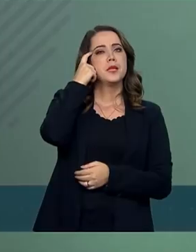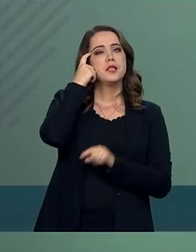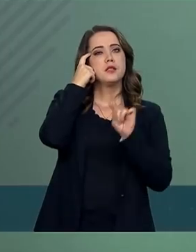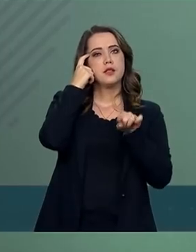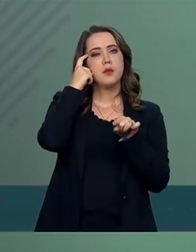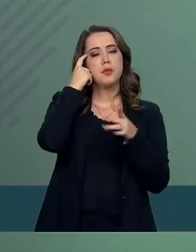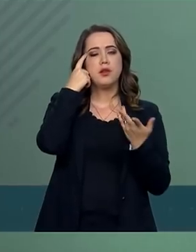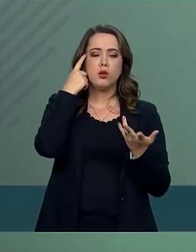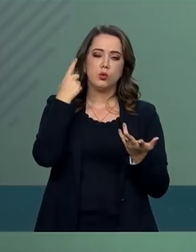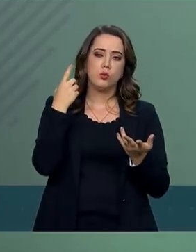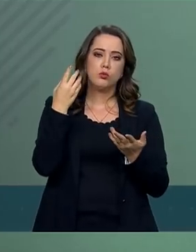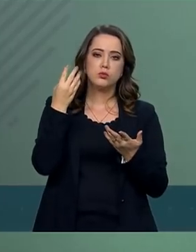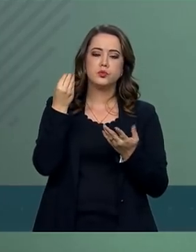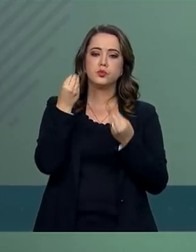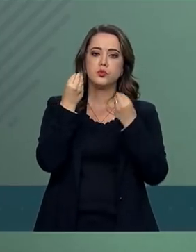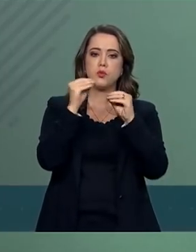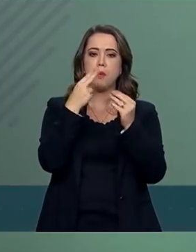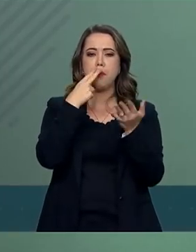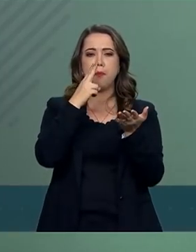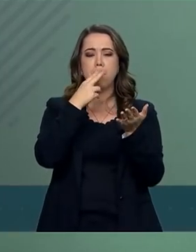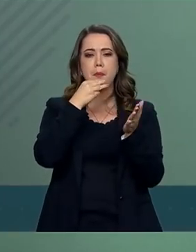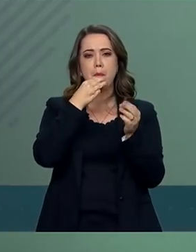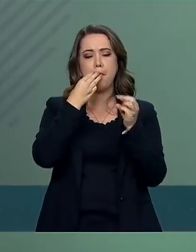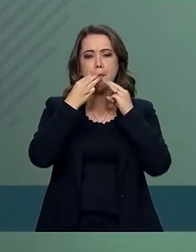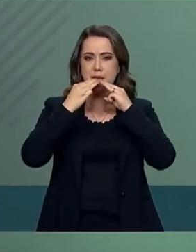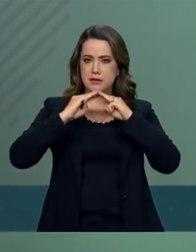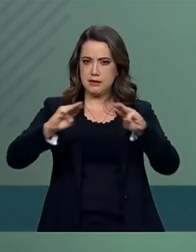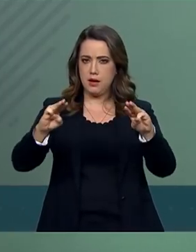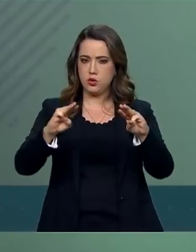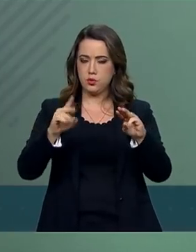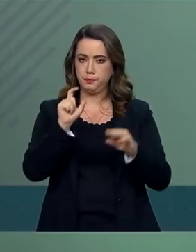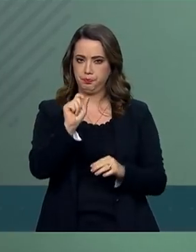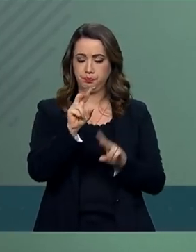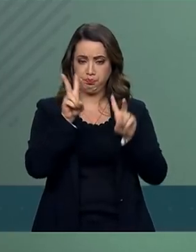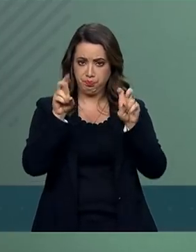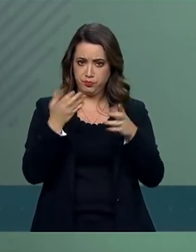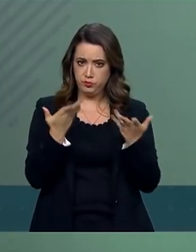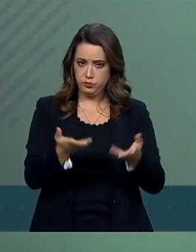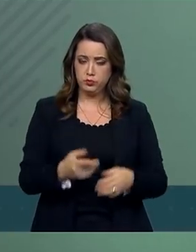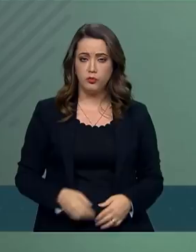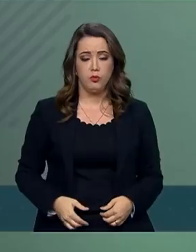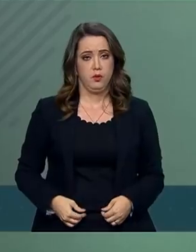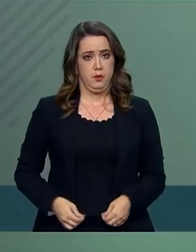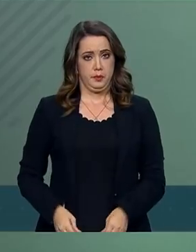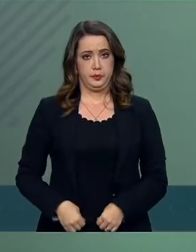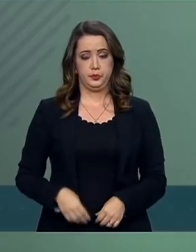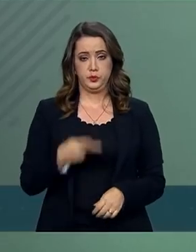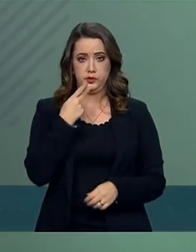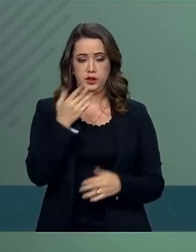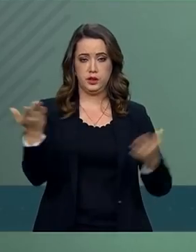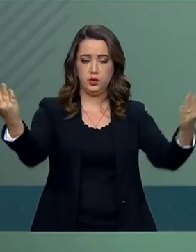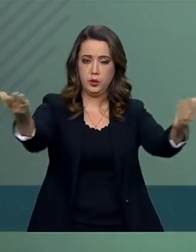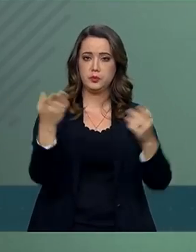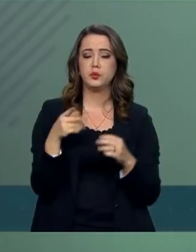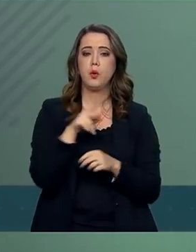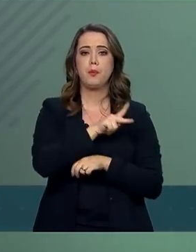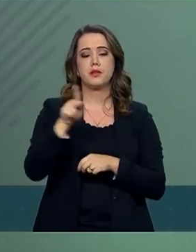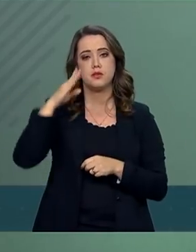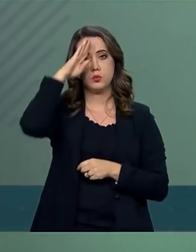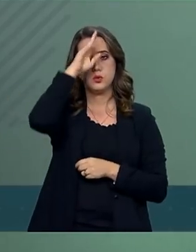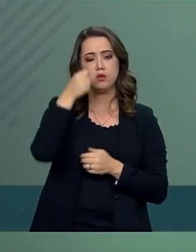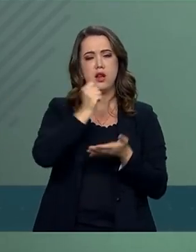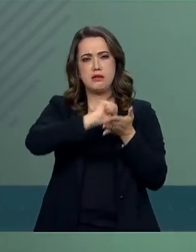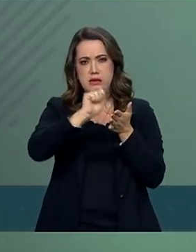da sua pergunta, na seguinte mensagem, abro aspas, venho colocando todo o meu esforço para